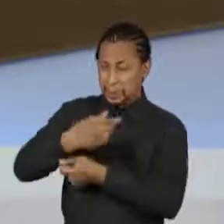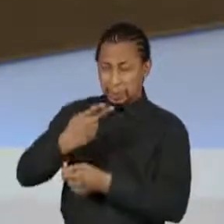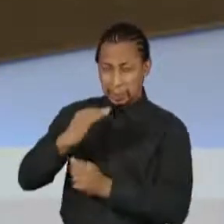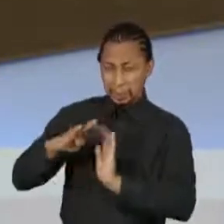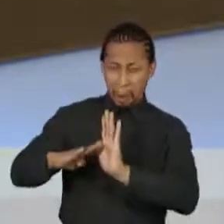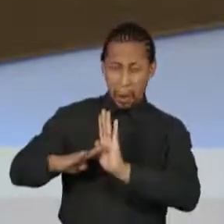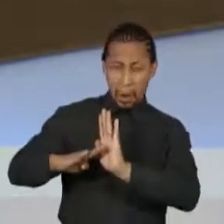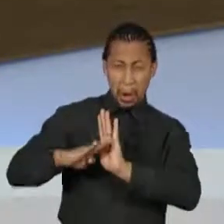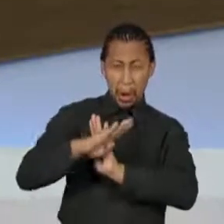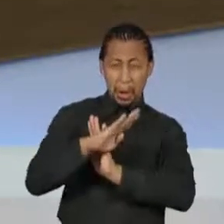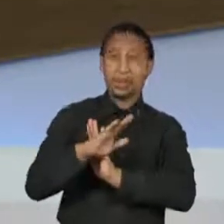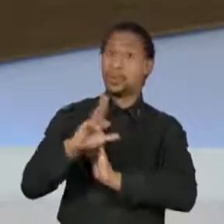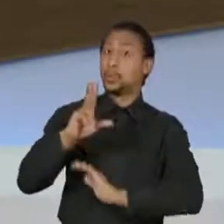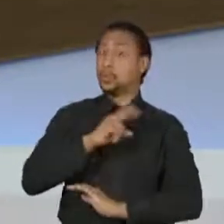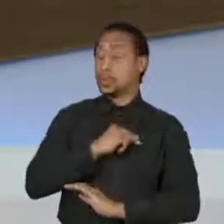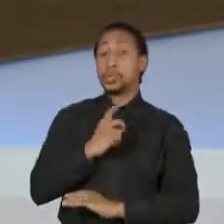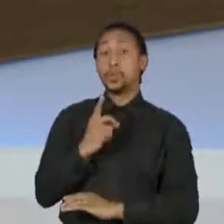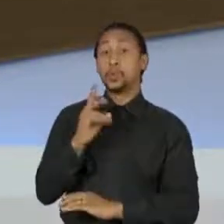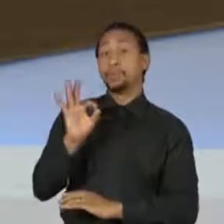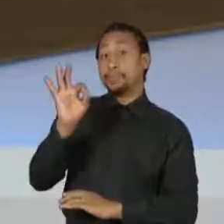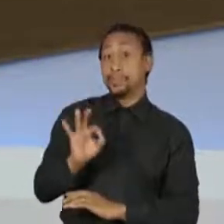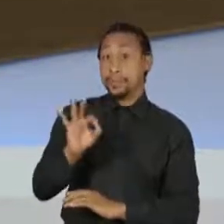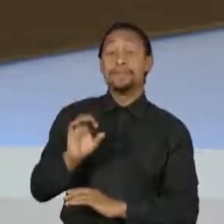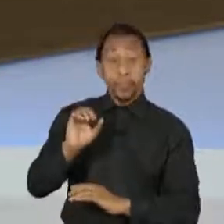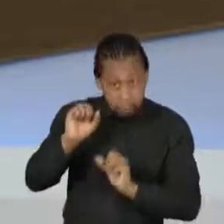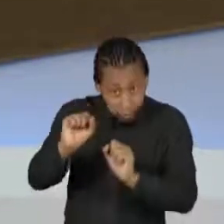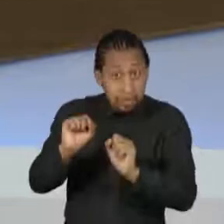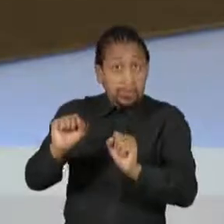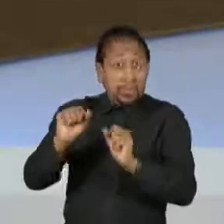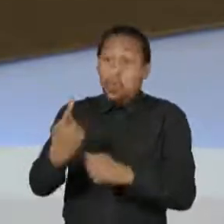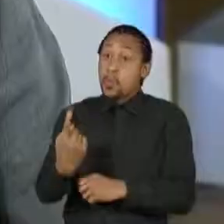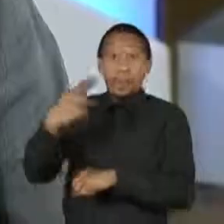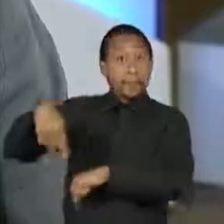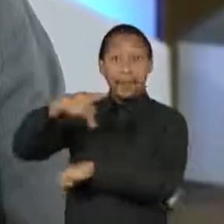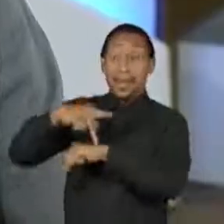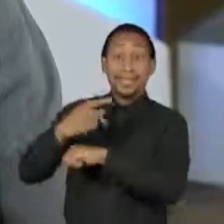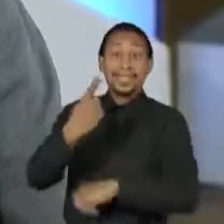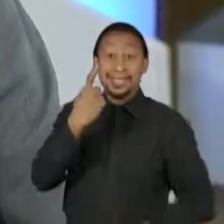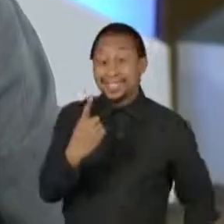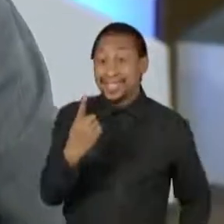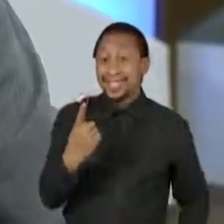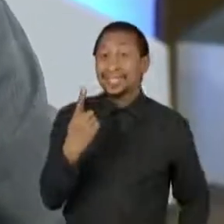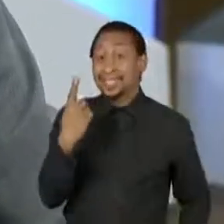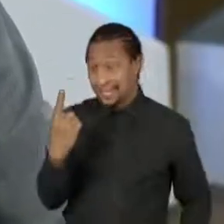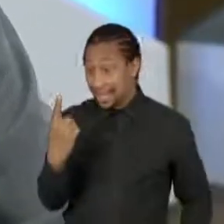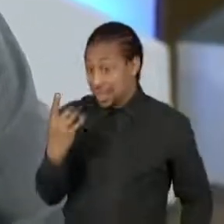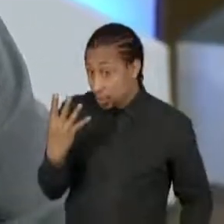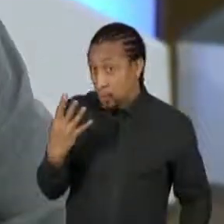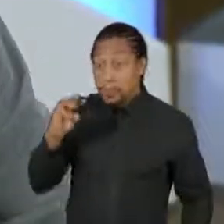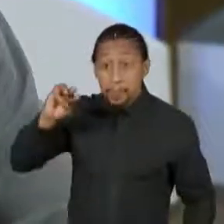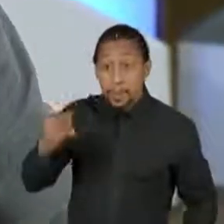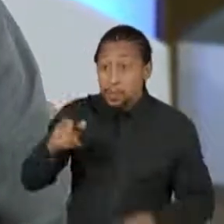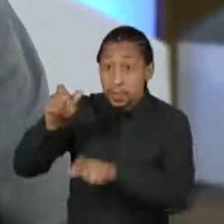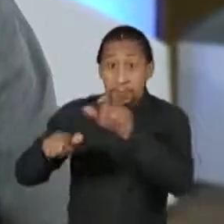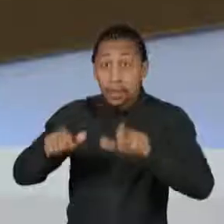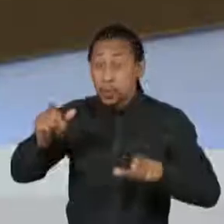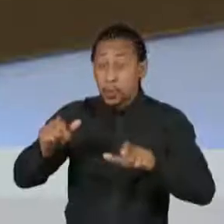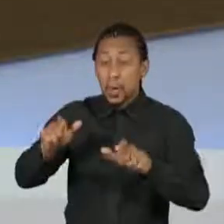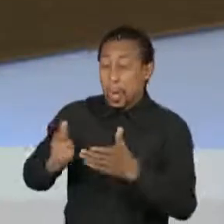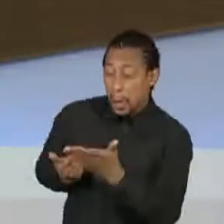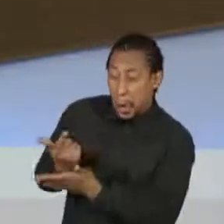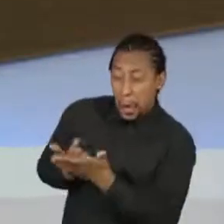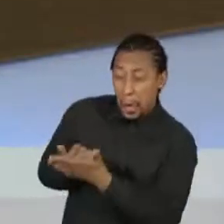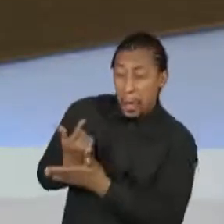do mundo em população, com cerca de 114,8 milhões de pessoas e o 17º em consumo. Nós estamos